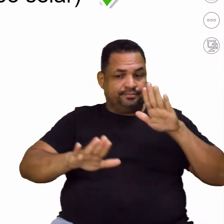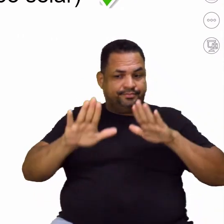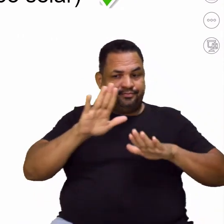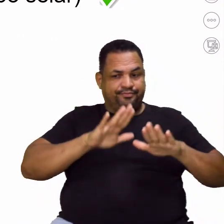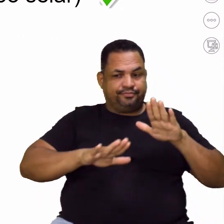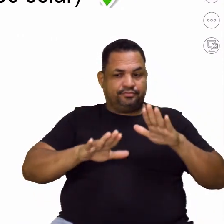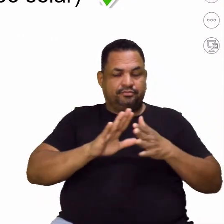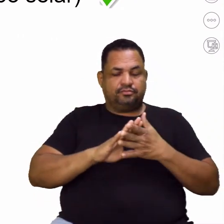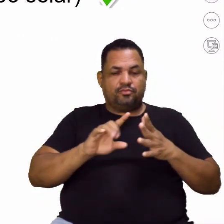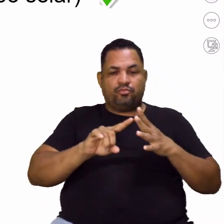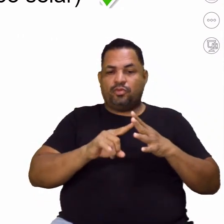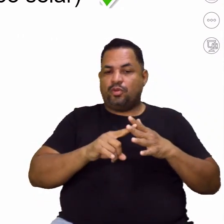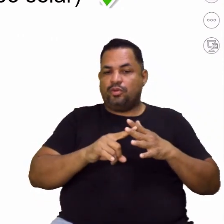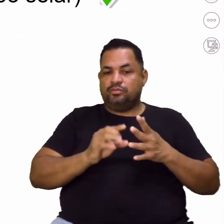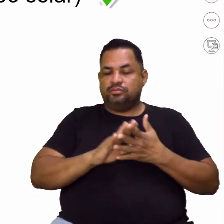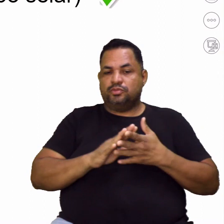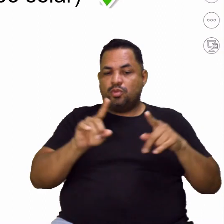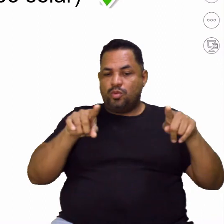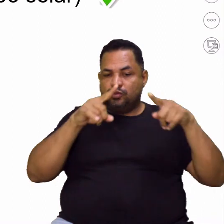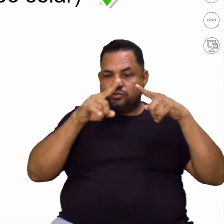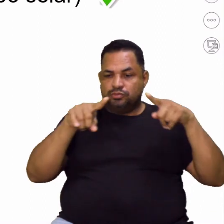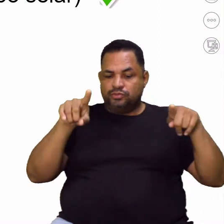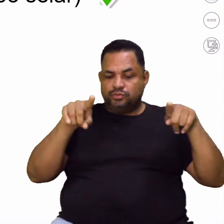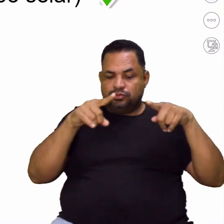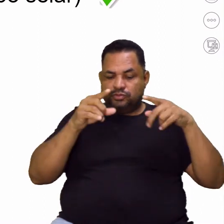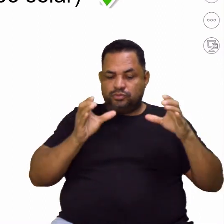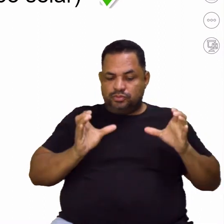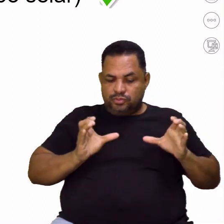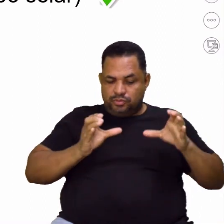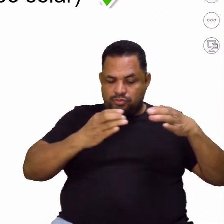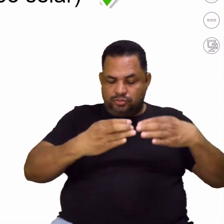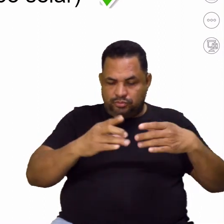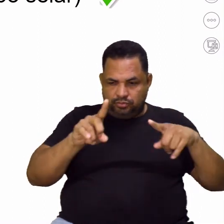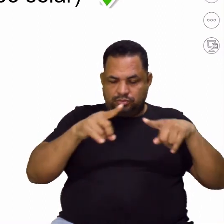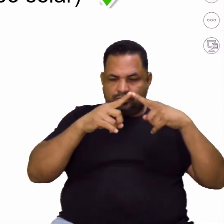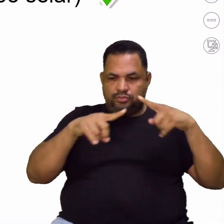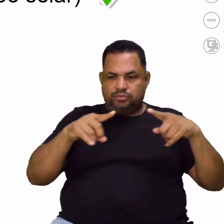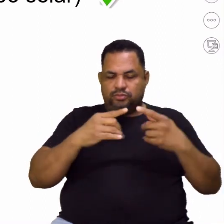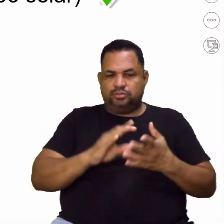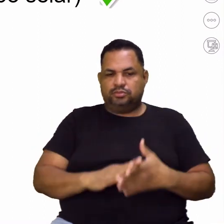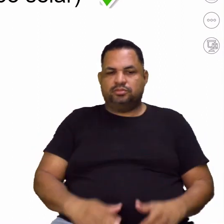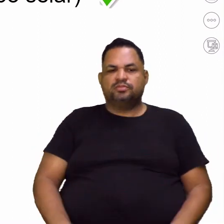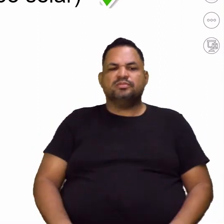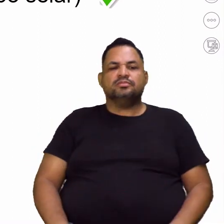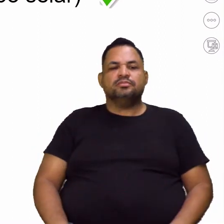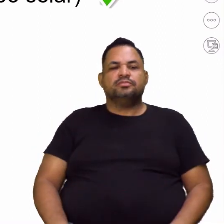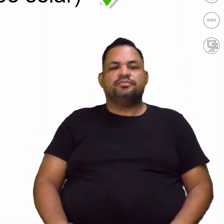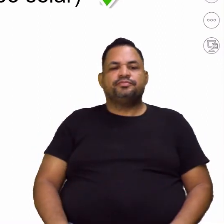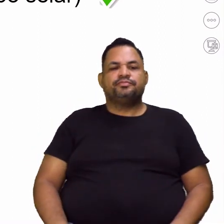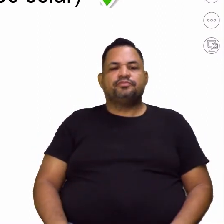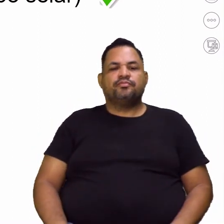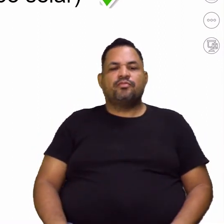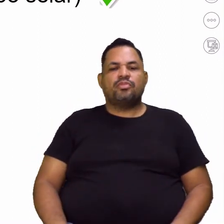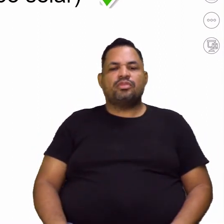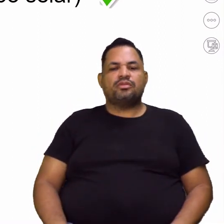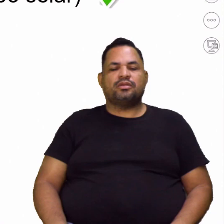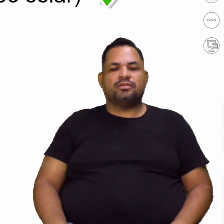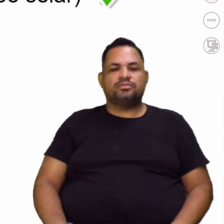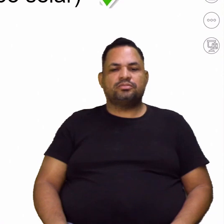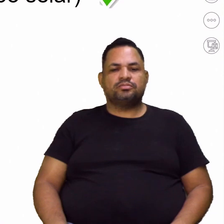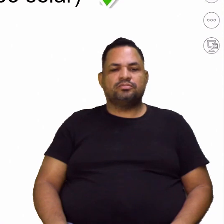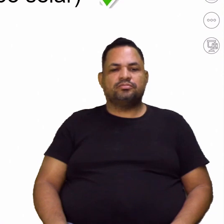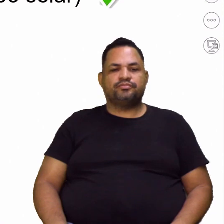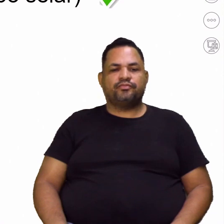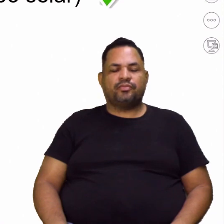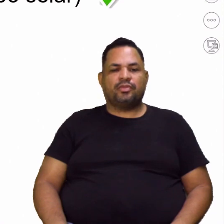coisa lá do conserto. Conserto musical, né? Harmonia musical. E o